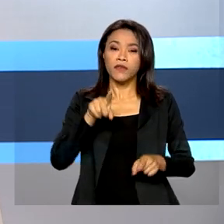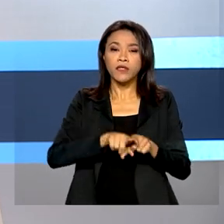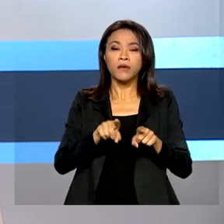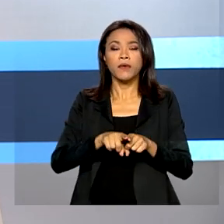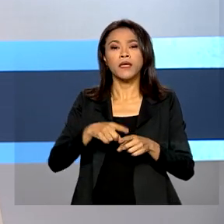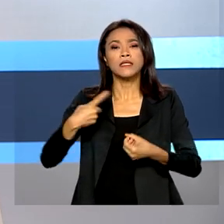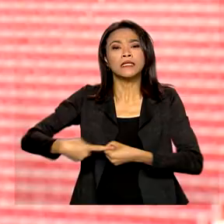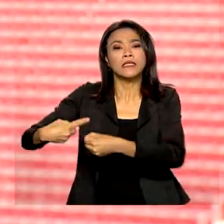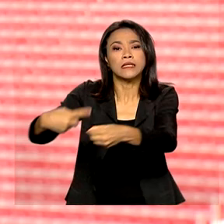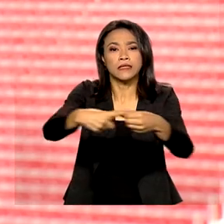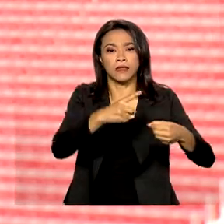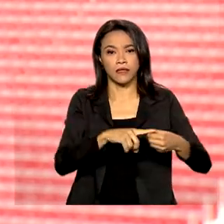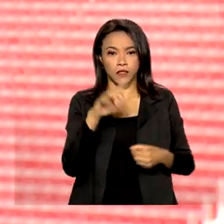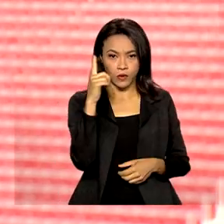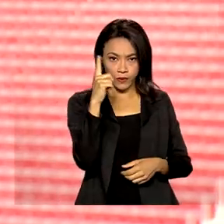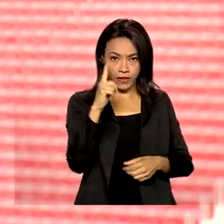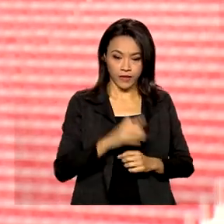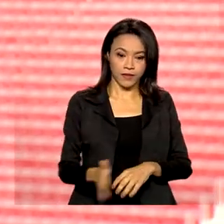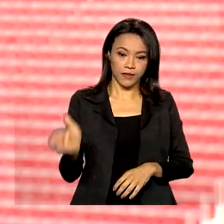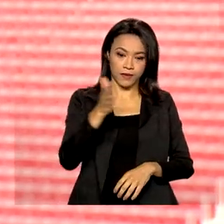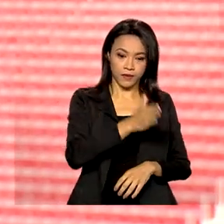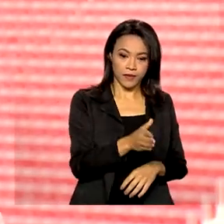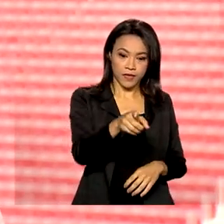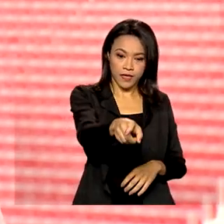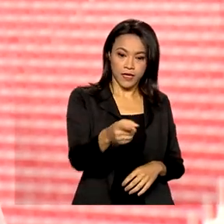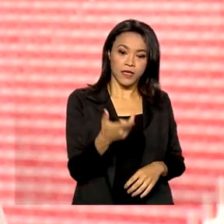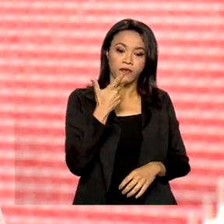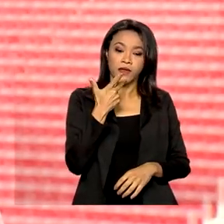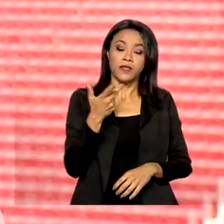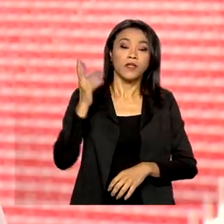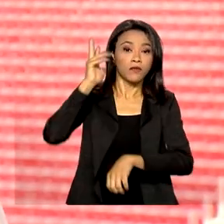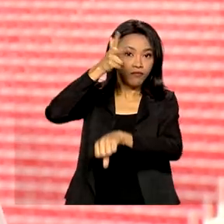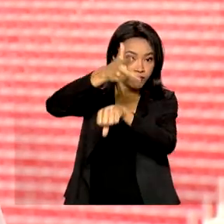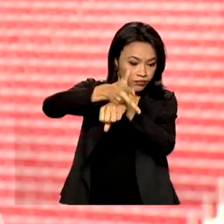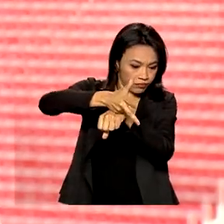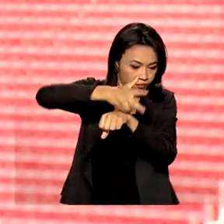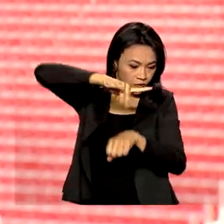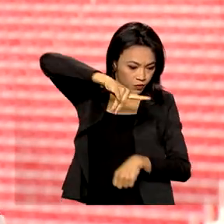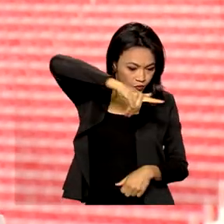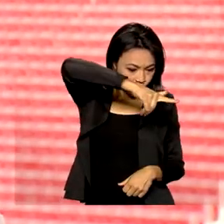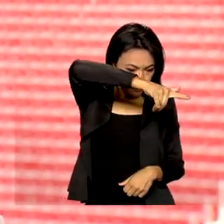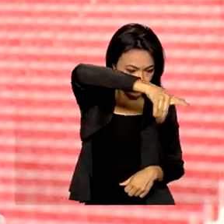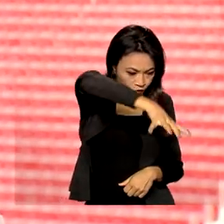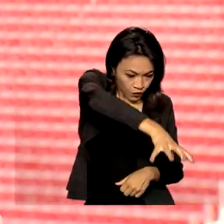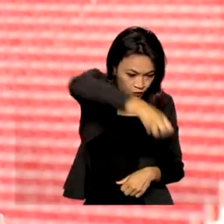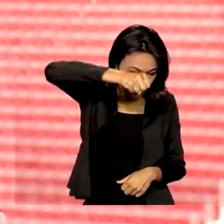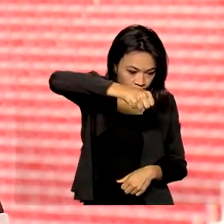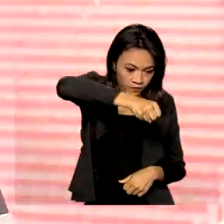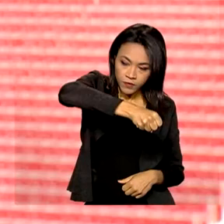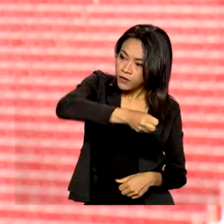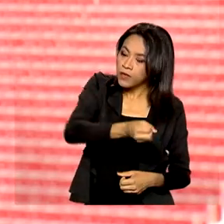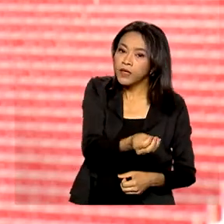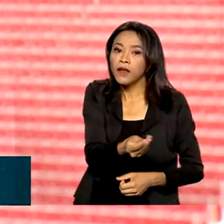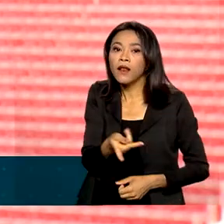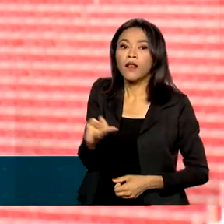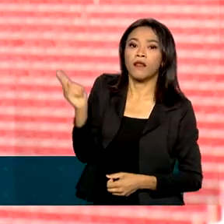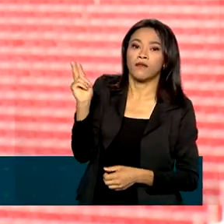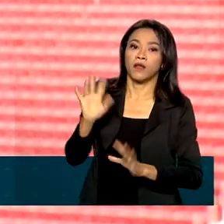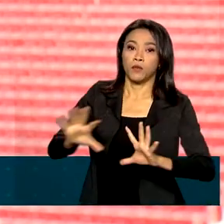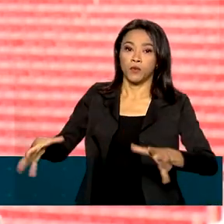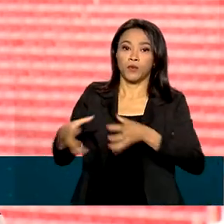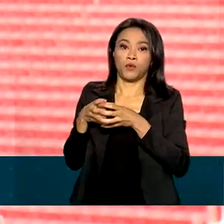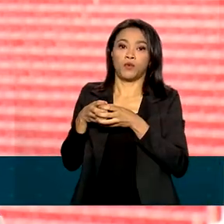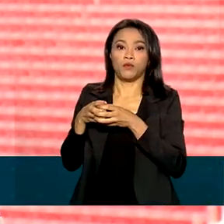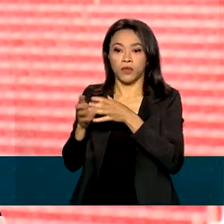de Goiás. Elas são gravadas no caso de ocorrer um flagrante e passadas para a equipe que vai realizar o flagrante. Eu posso dizer que são